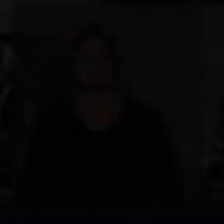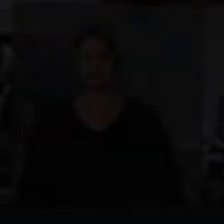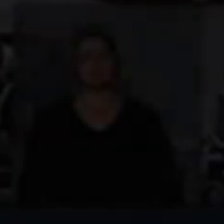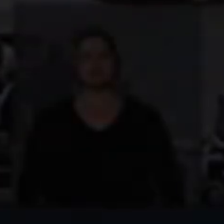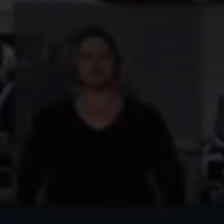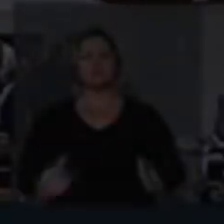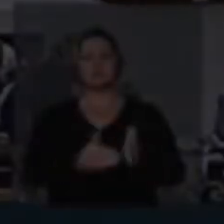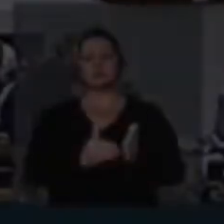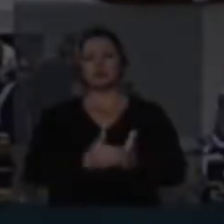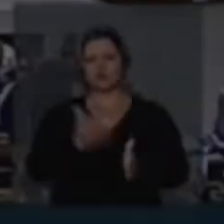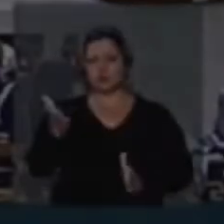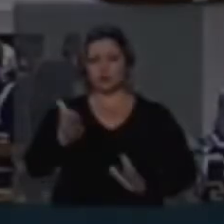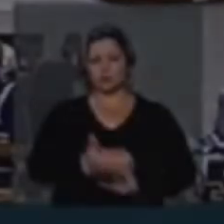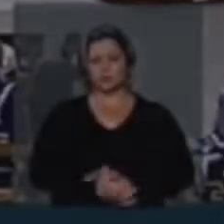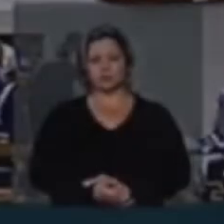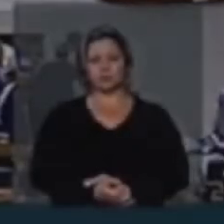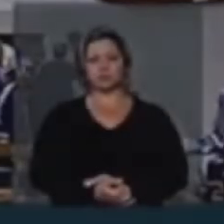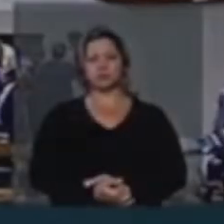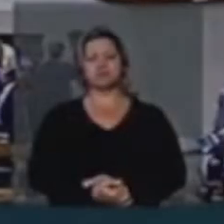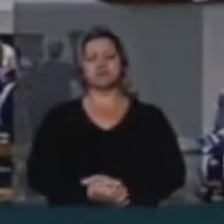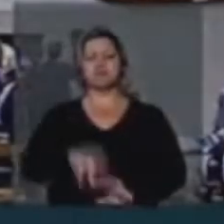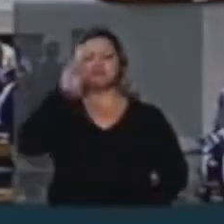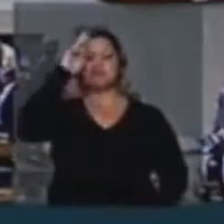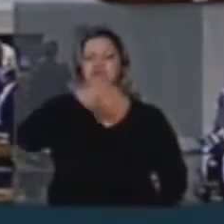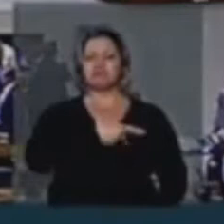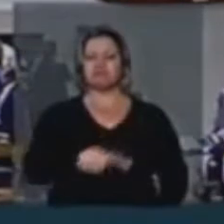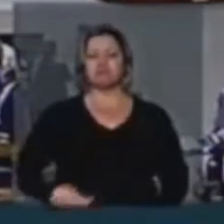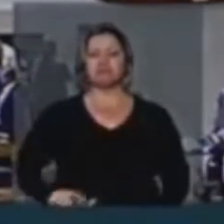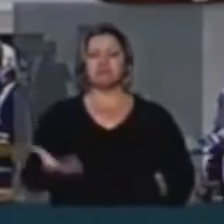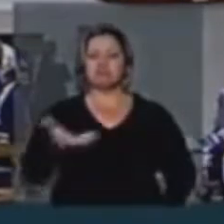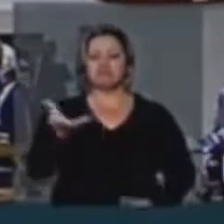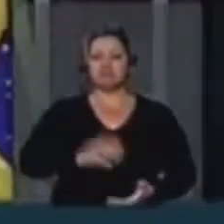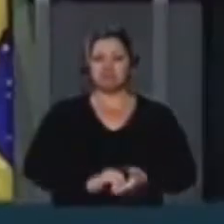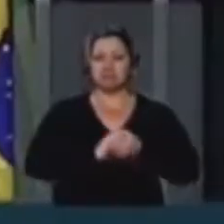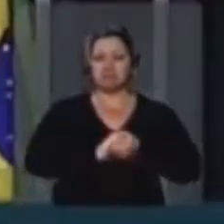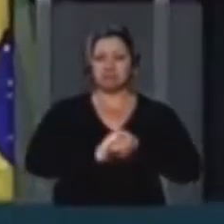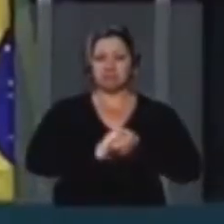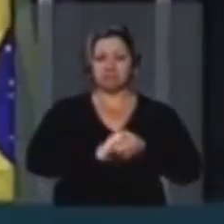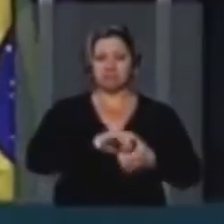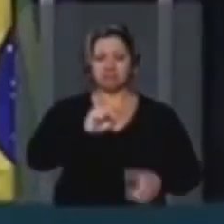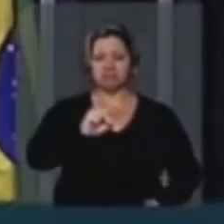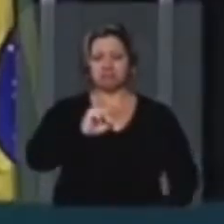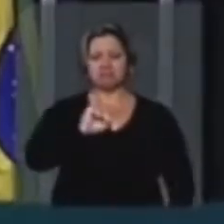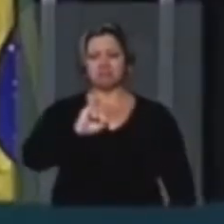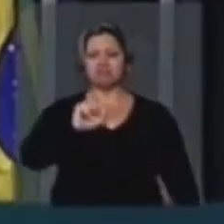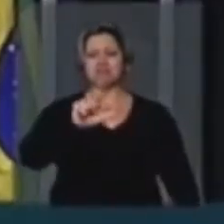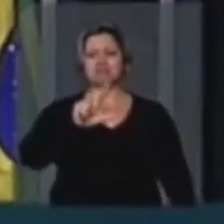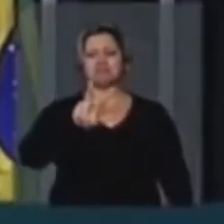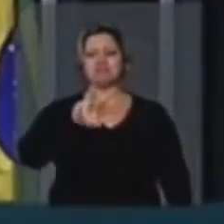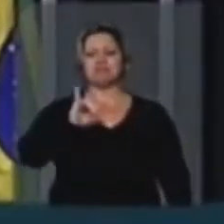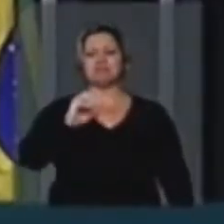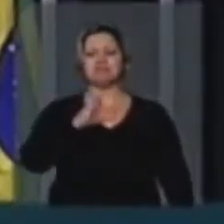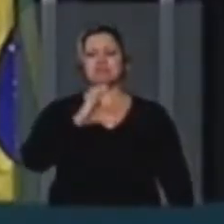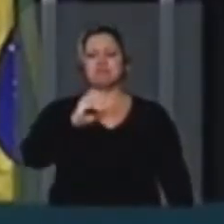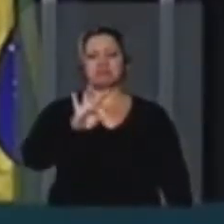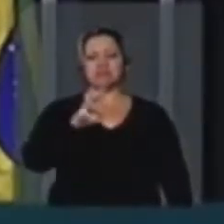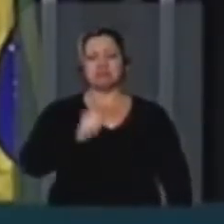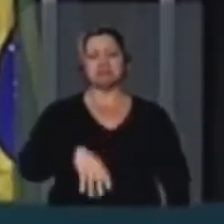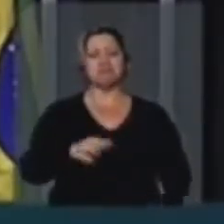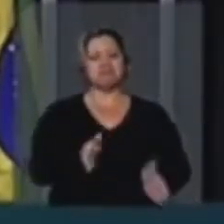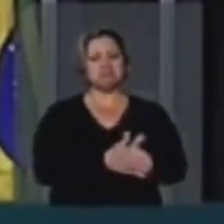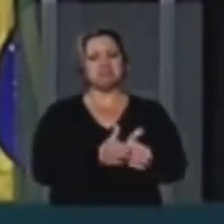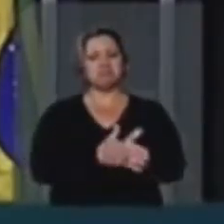Senhor presidente, eu quero complementar aqui o Silvio Costa Ô Silvio Costa, esse projeto